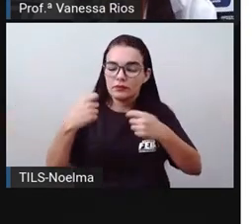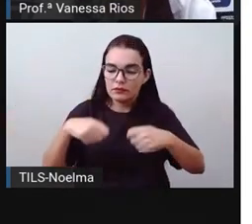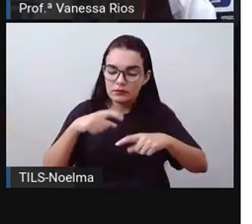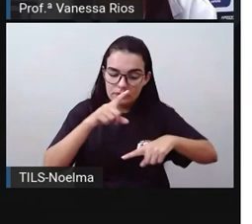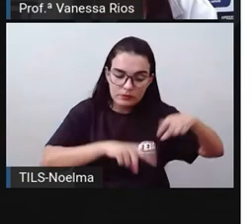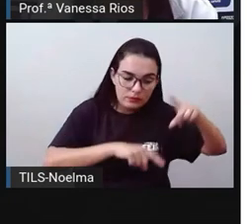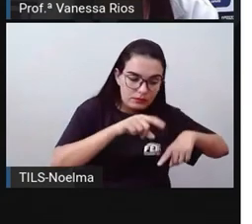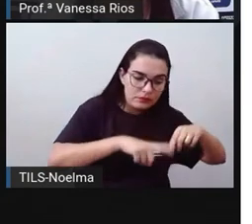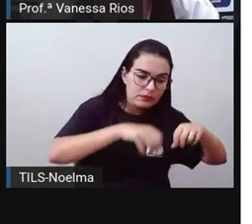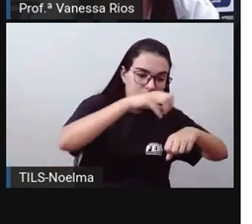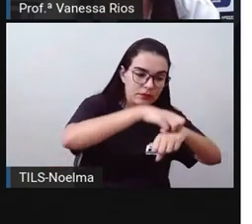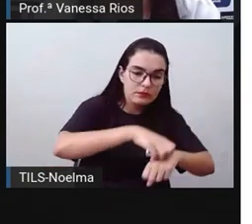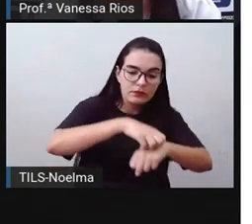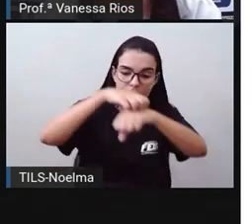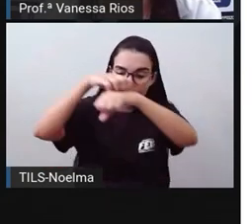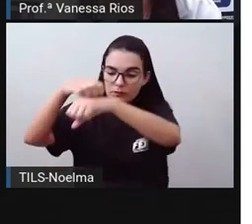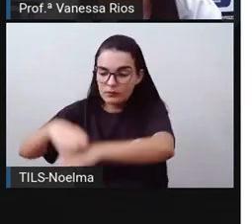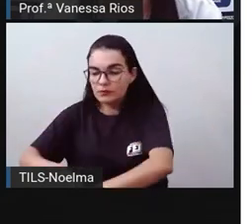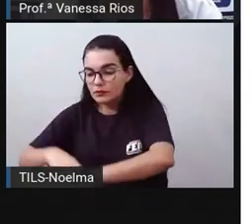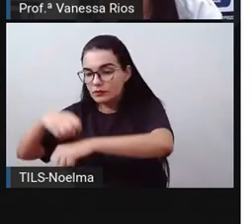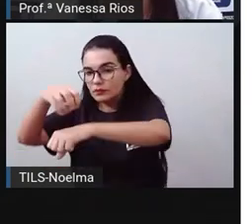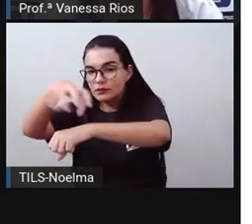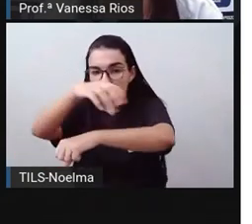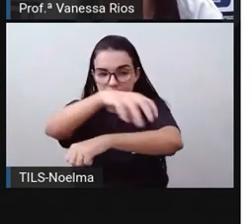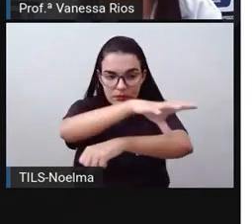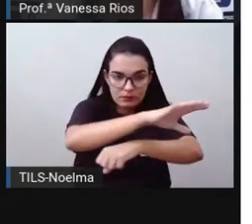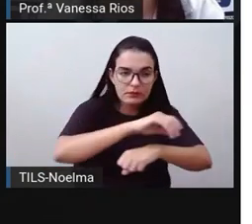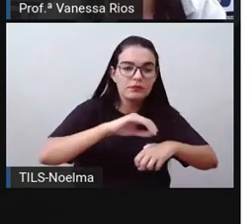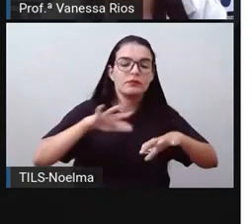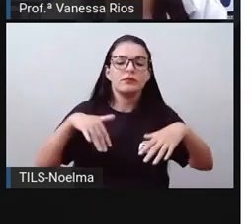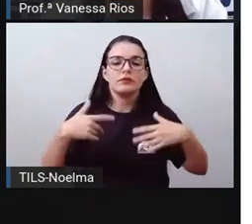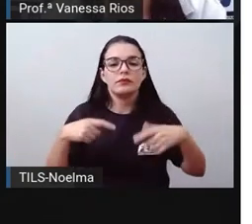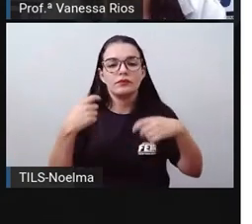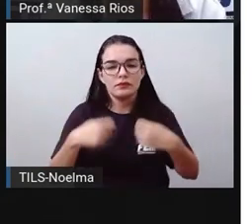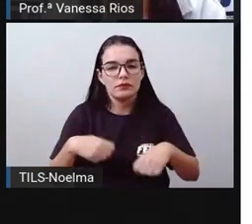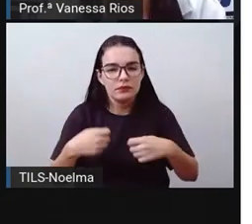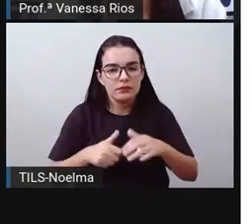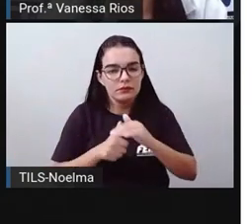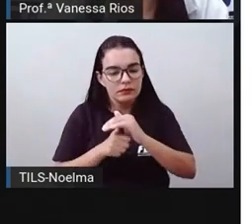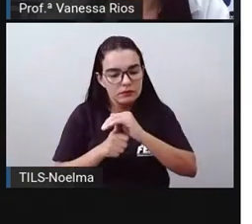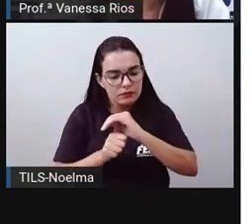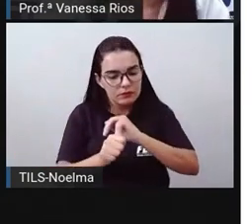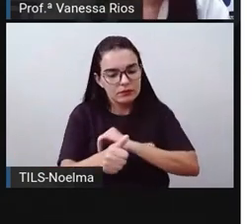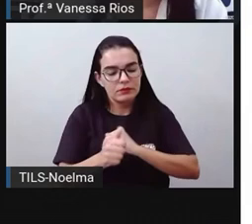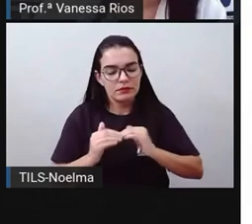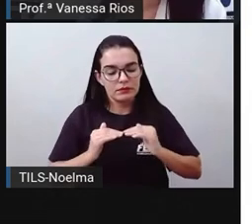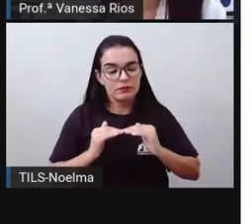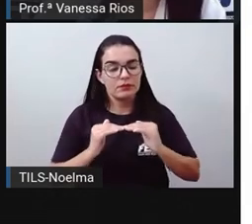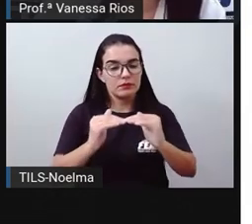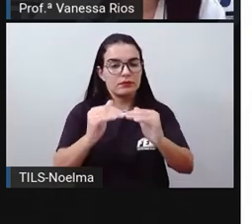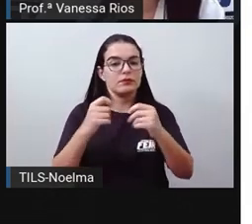para trazer matéria-prima. Então, houve a necessidade de investir nessas rodovias.